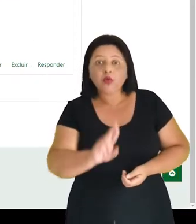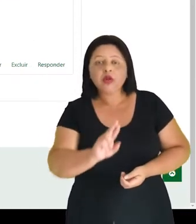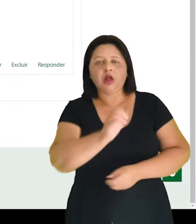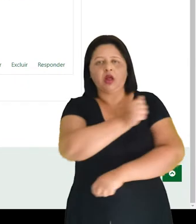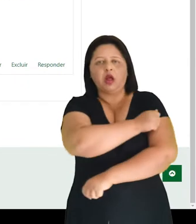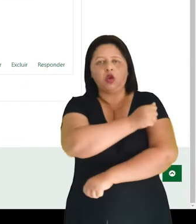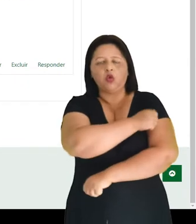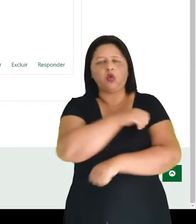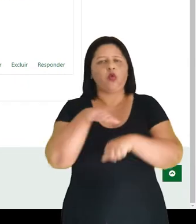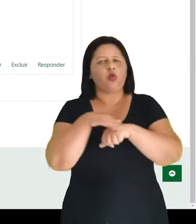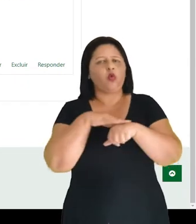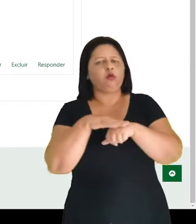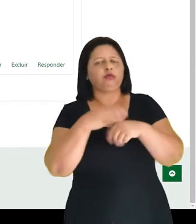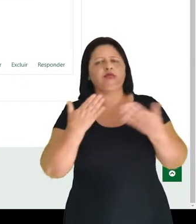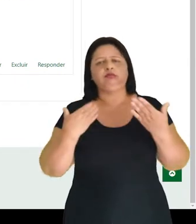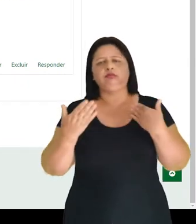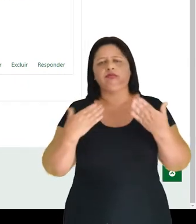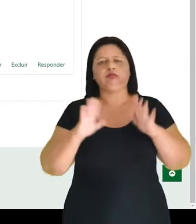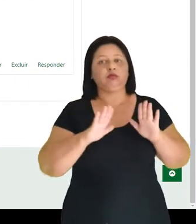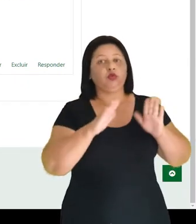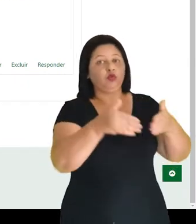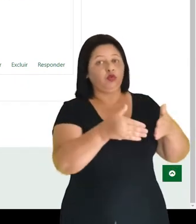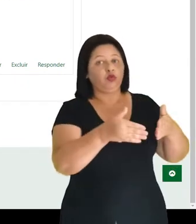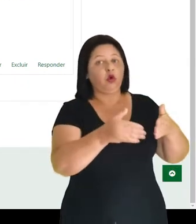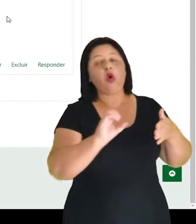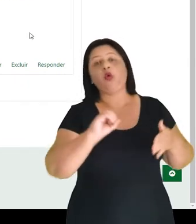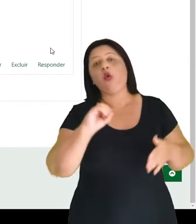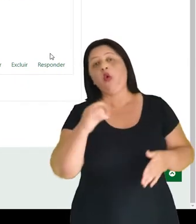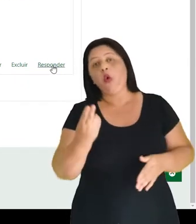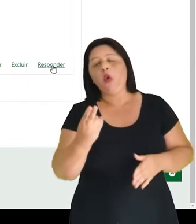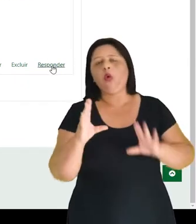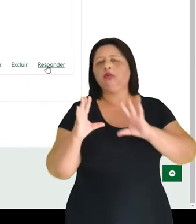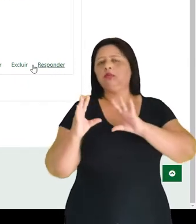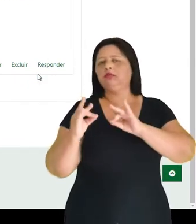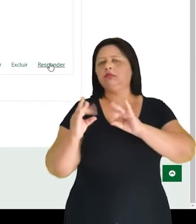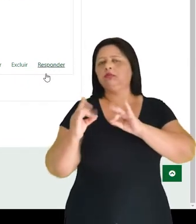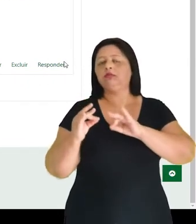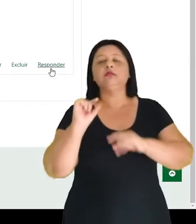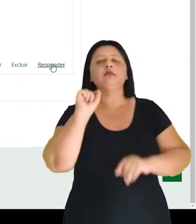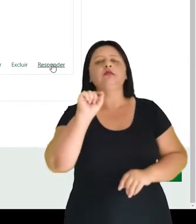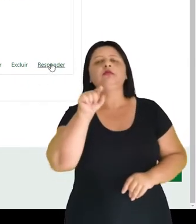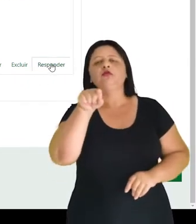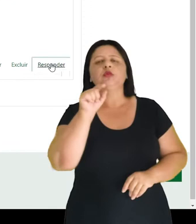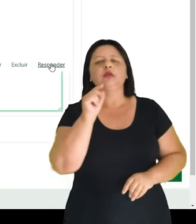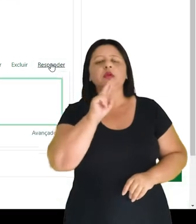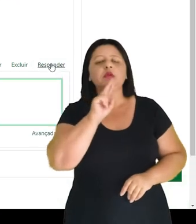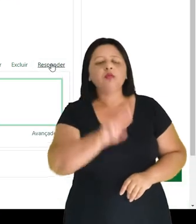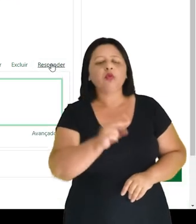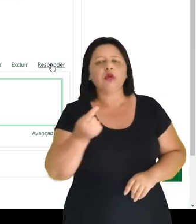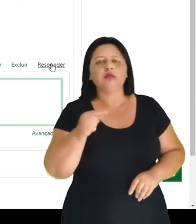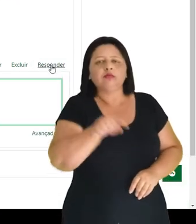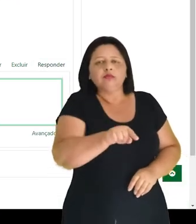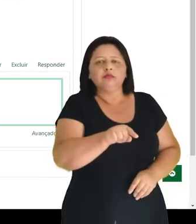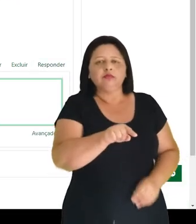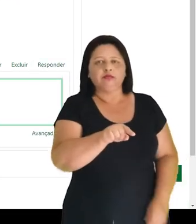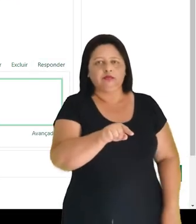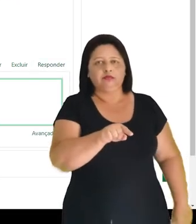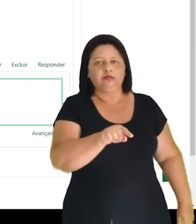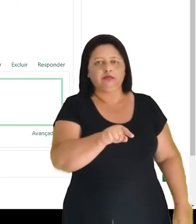aluno, dialogar com ele num fórum ou até mesmo emitir um feedback, você vai clicar em responder